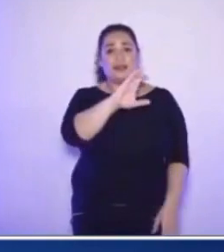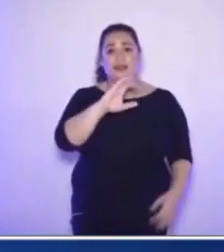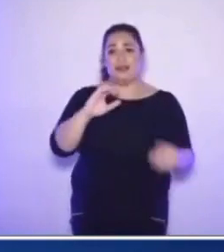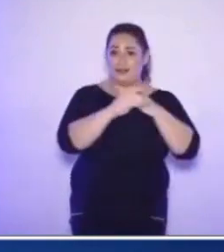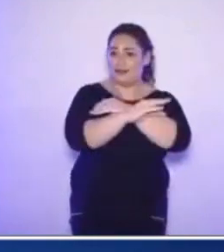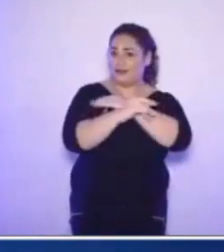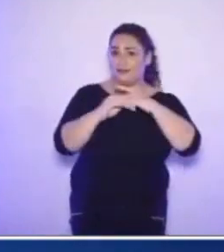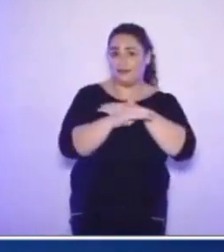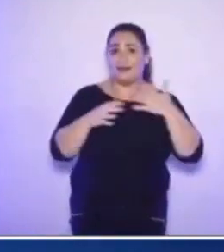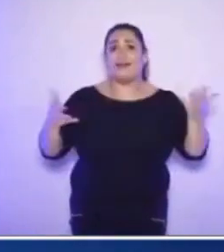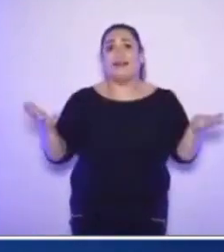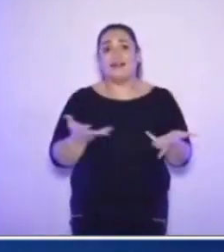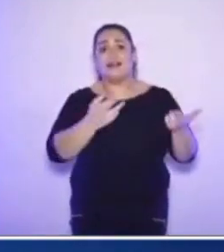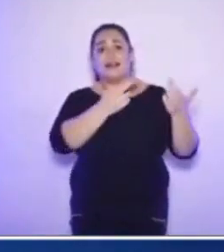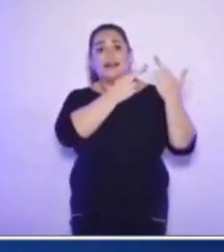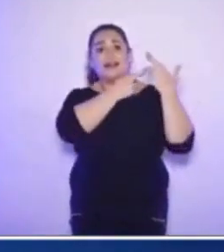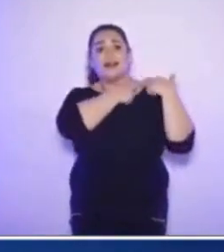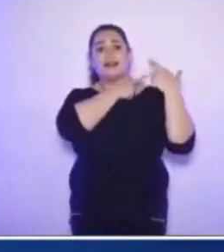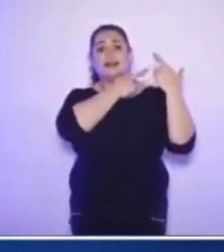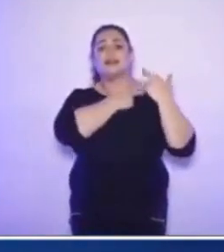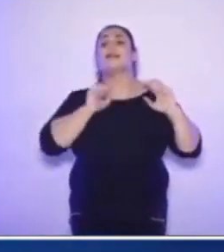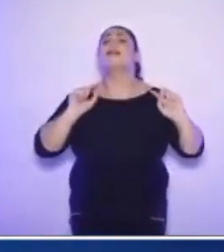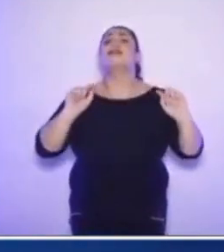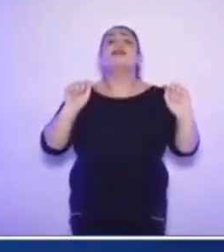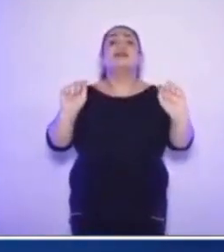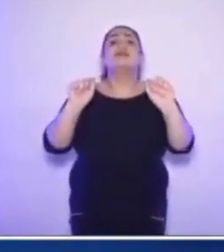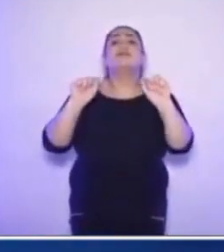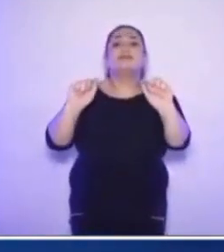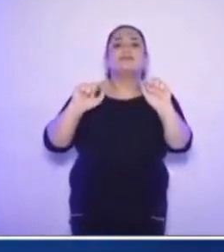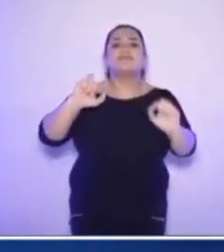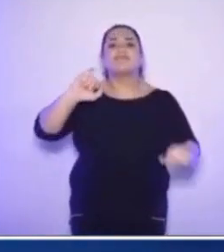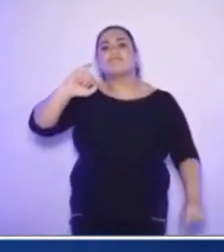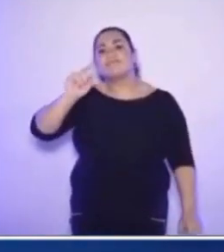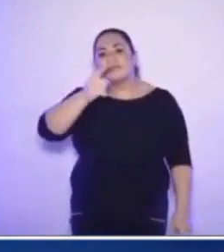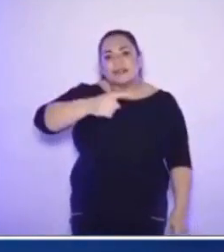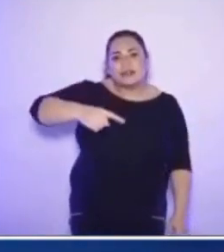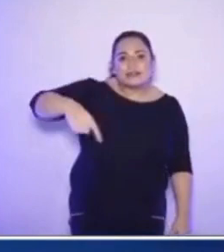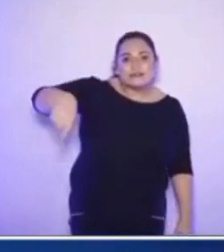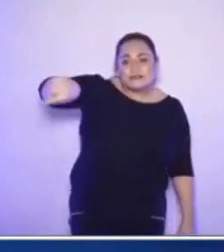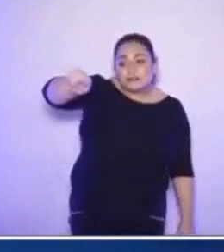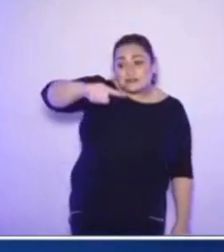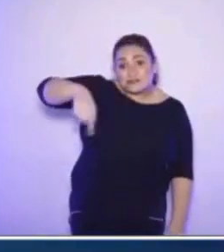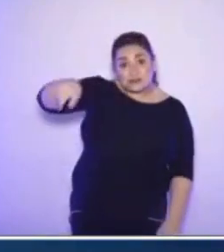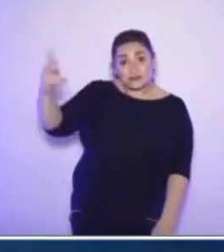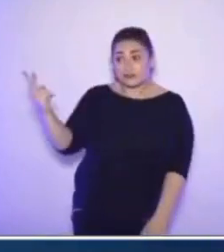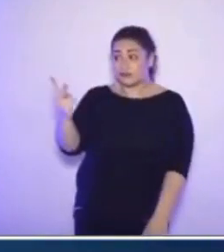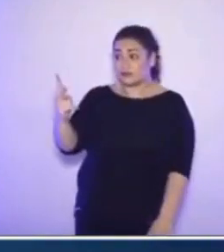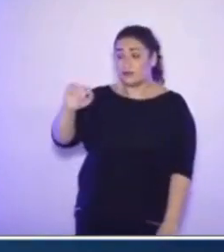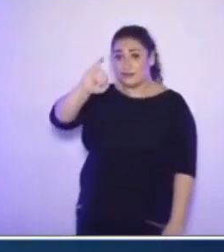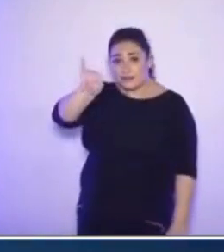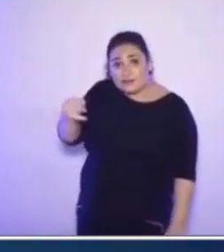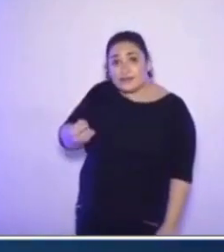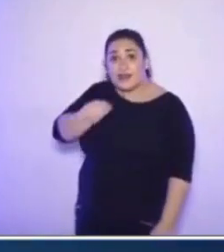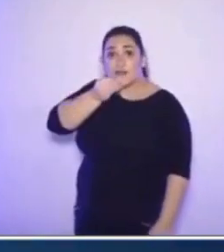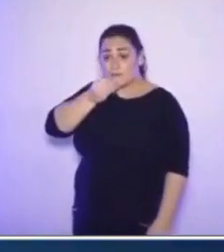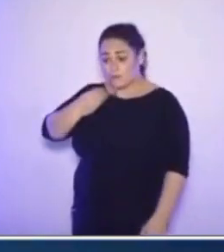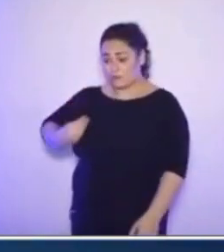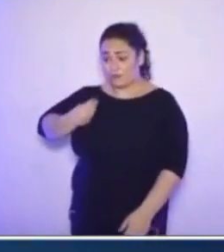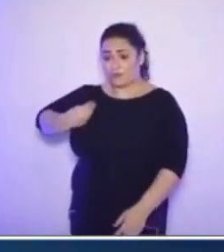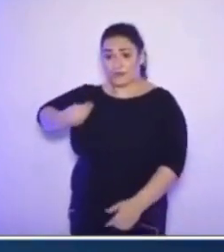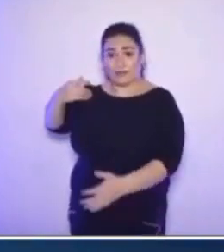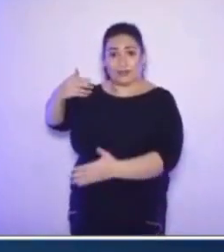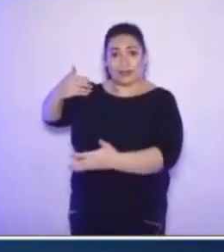instante é fazer com que as oportunidades que vocês tiveram na vida possam se converter